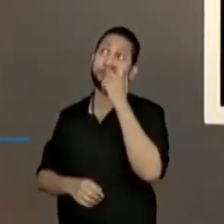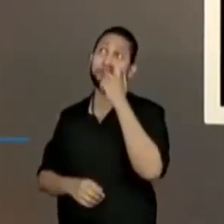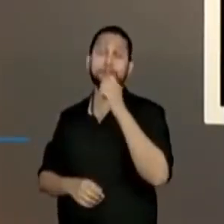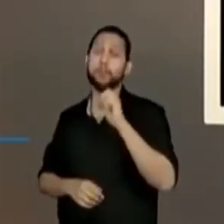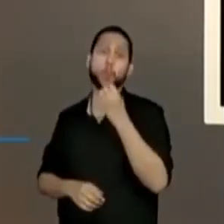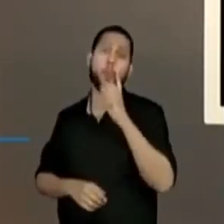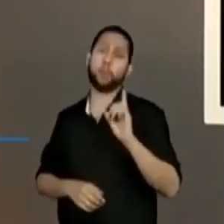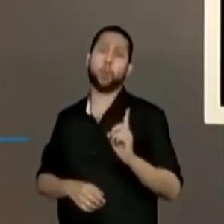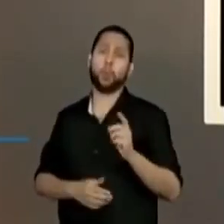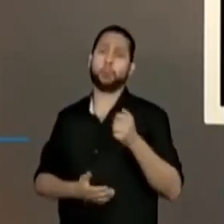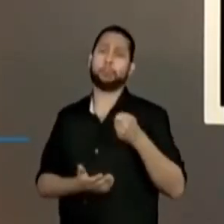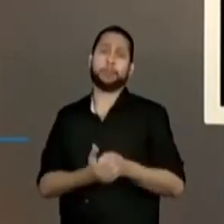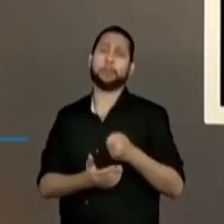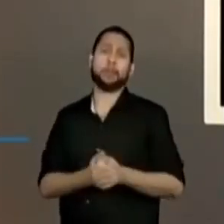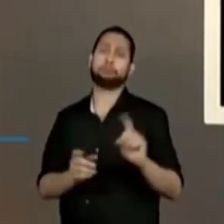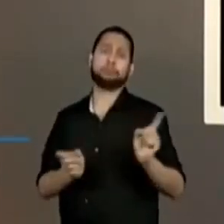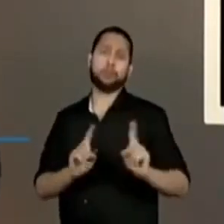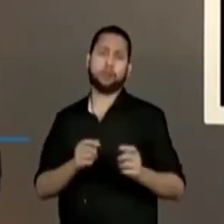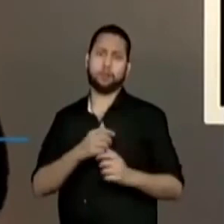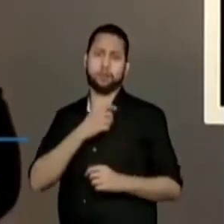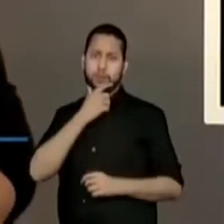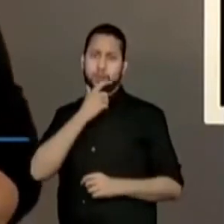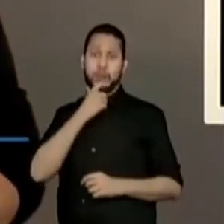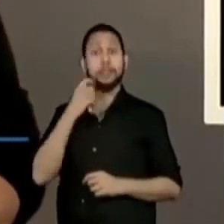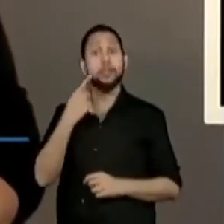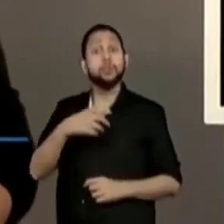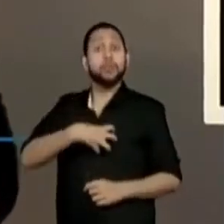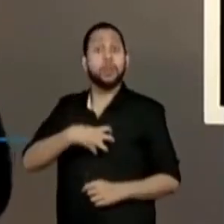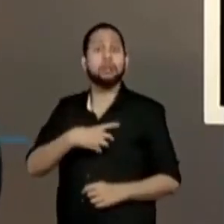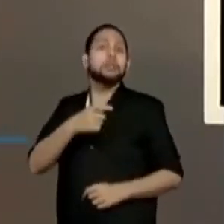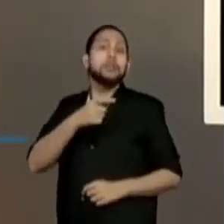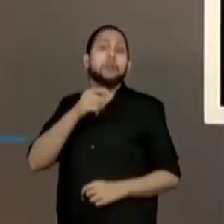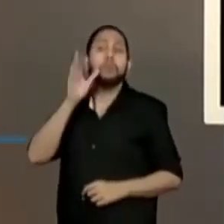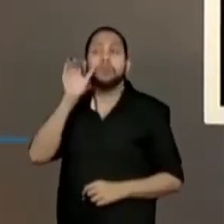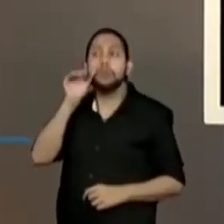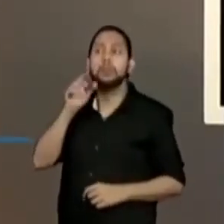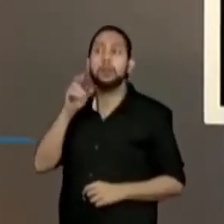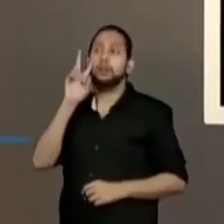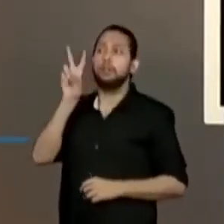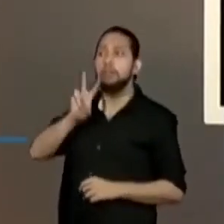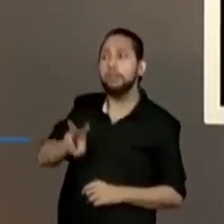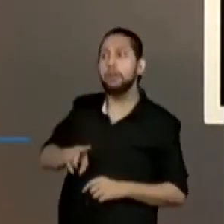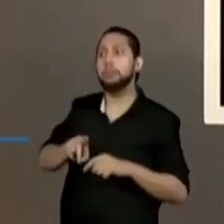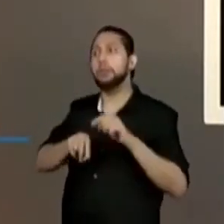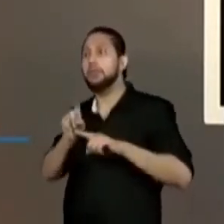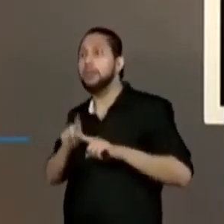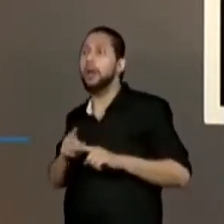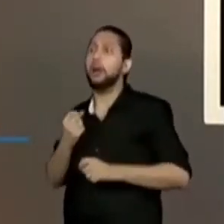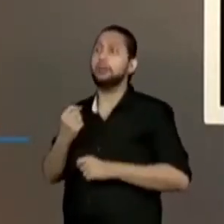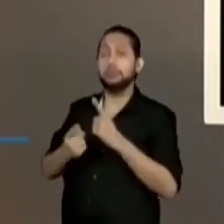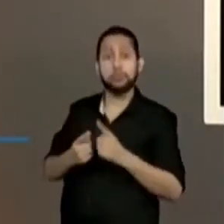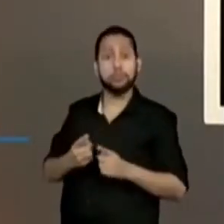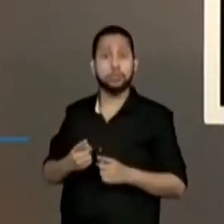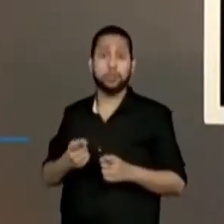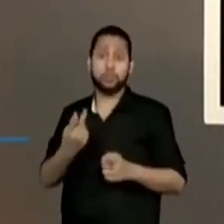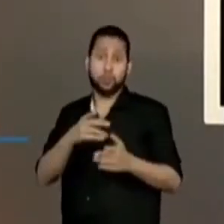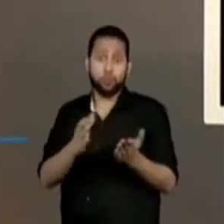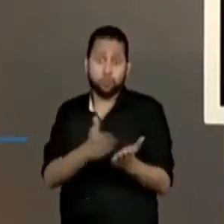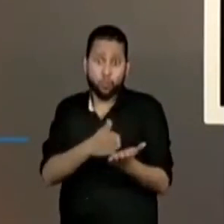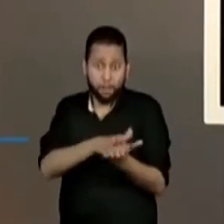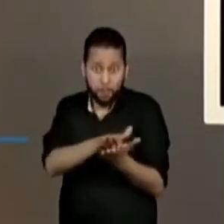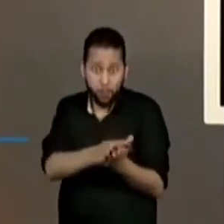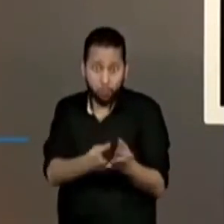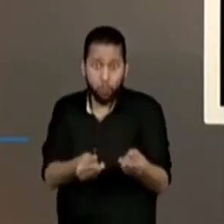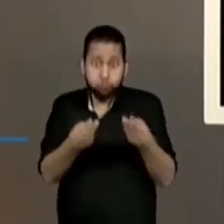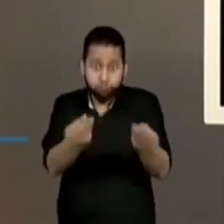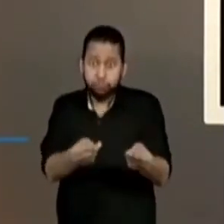é professor? Não, de maneira nenhuma. É só uma dica, que se você, professor, quiser dar uma olhadinha nesse material e ele ainda não chegou até você,